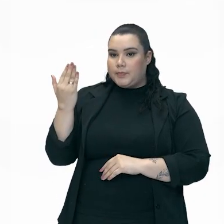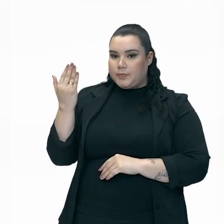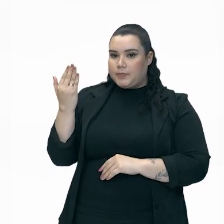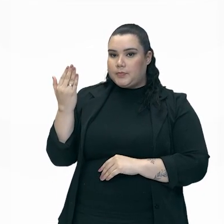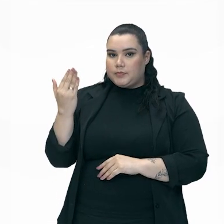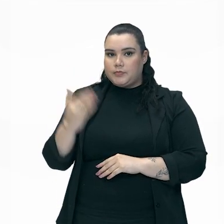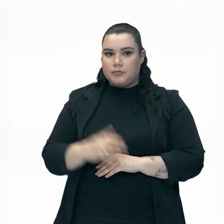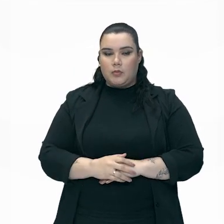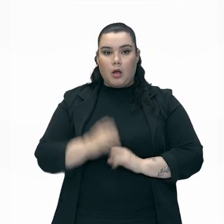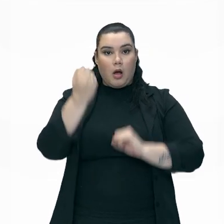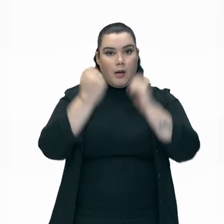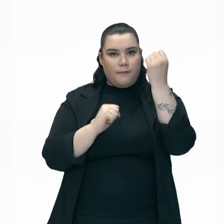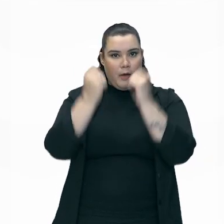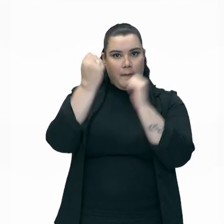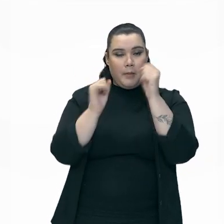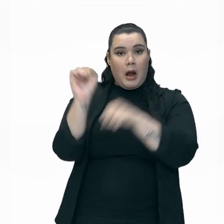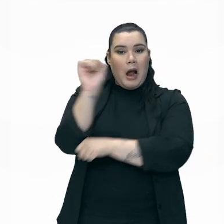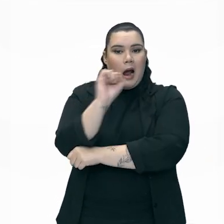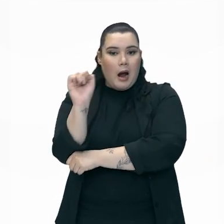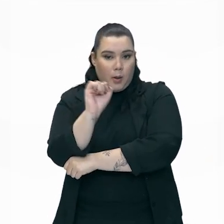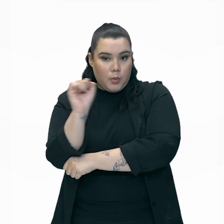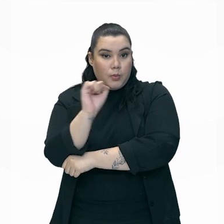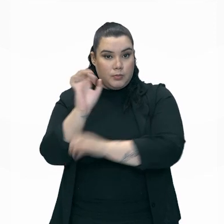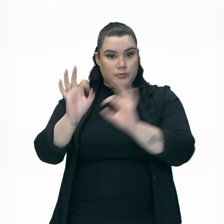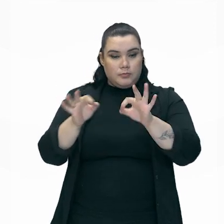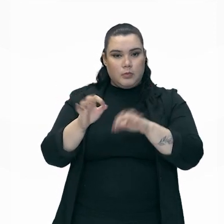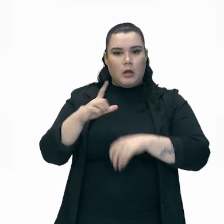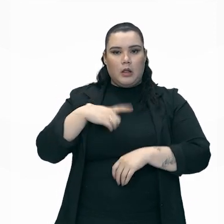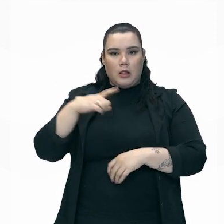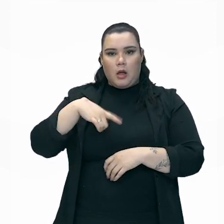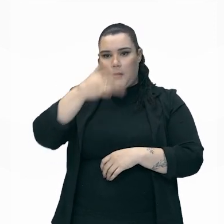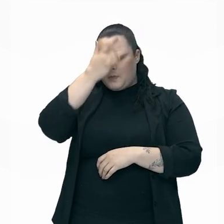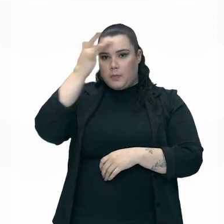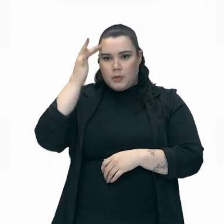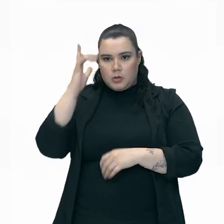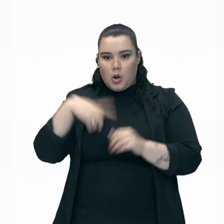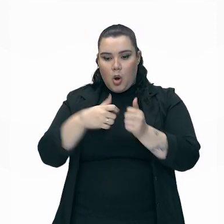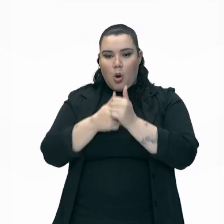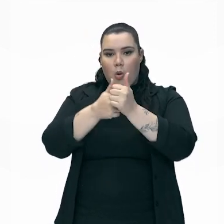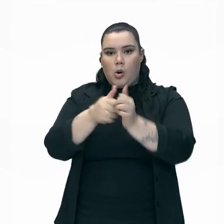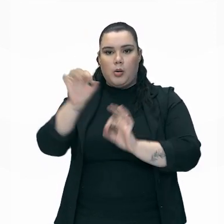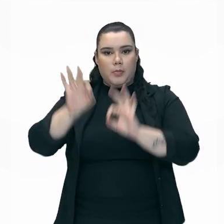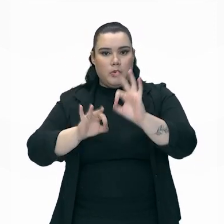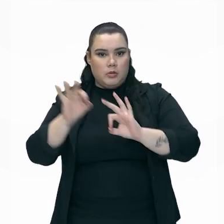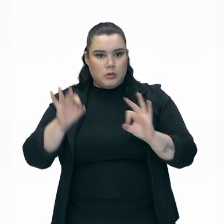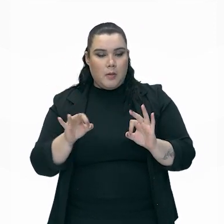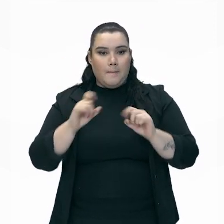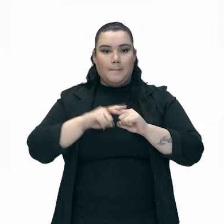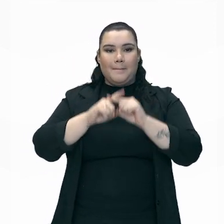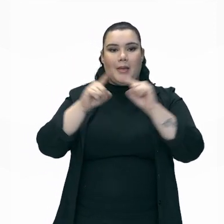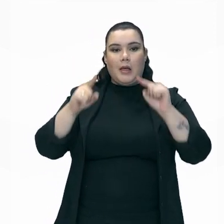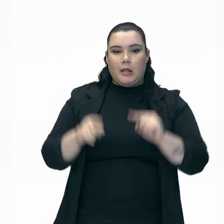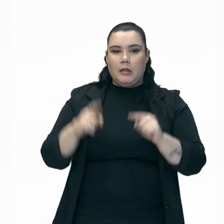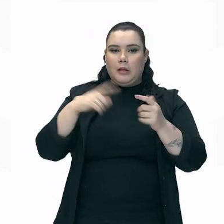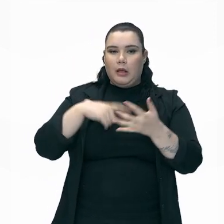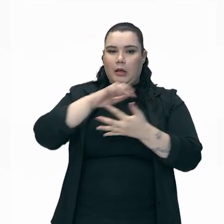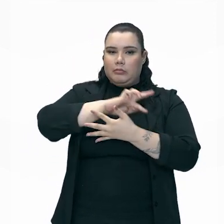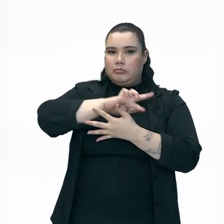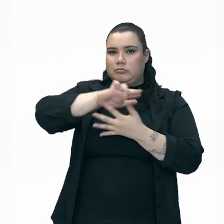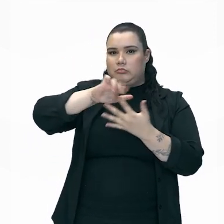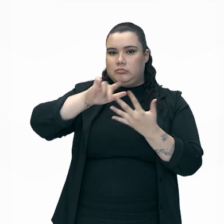É uma fábrica de carros, onde tem trabalhadores ali acompanhando o processo, mas existe uma série de